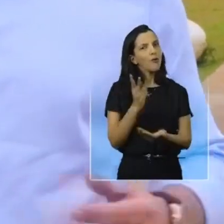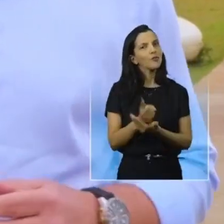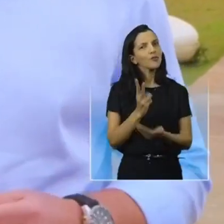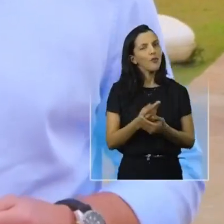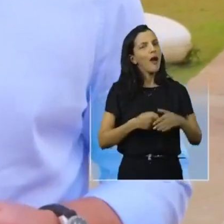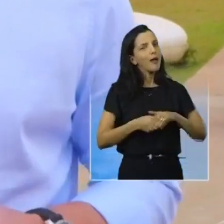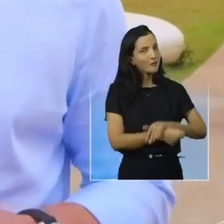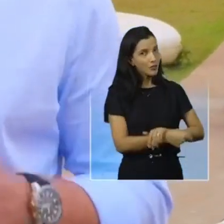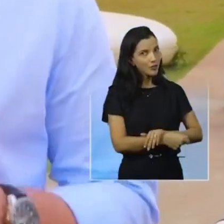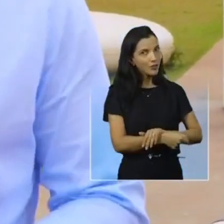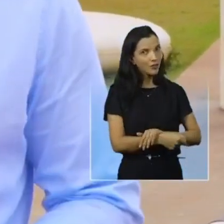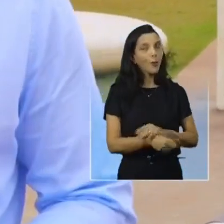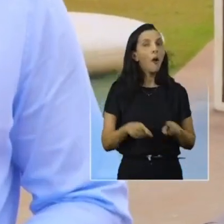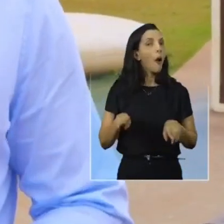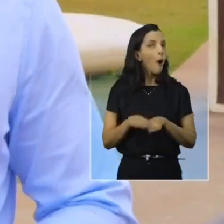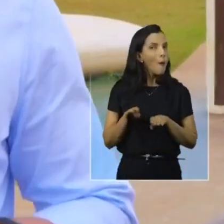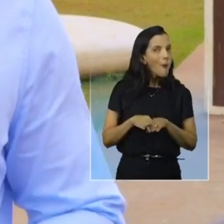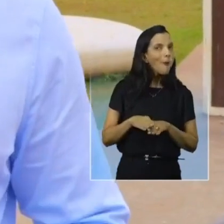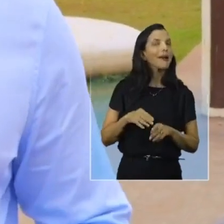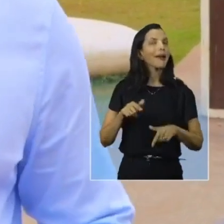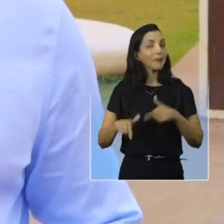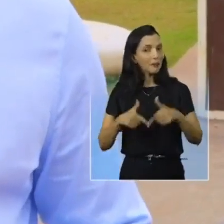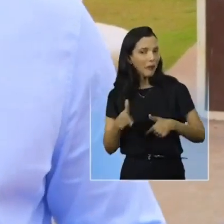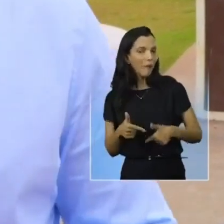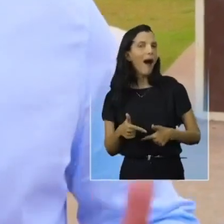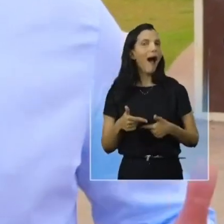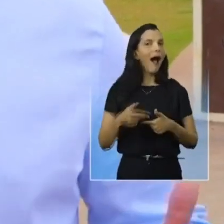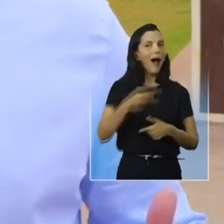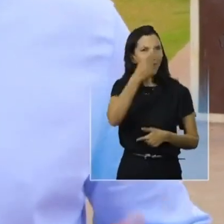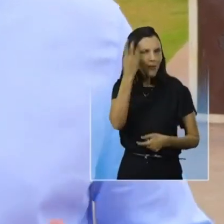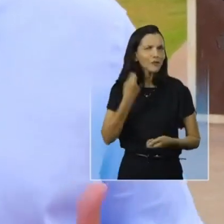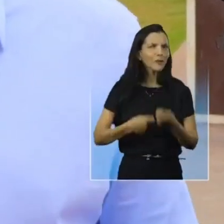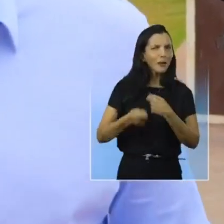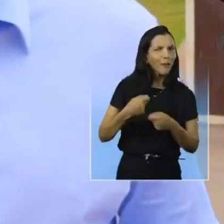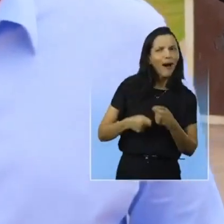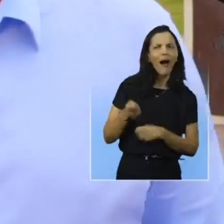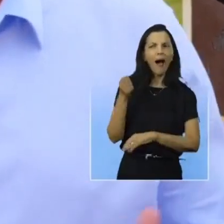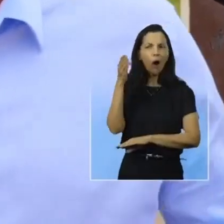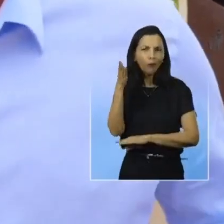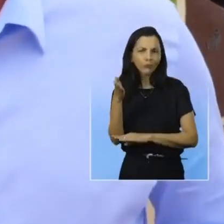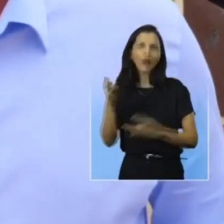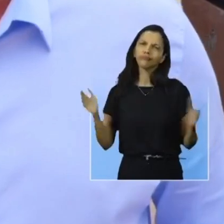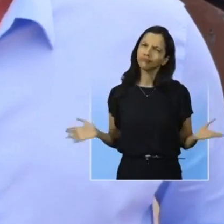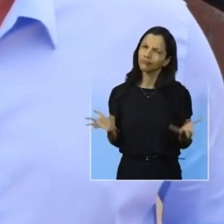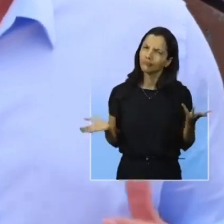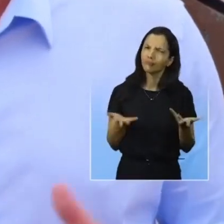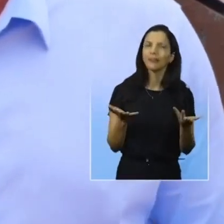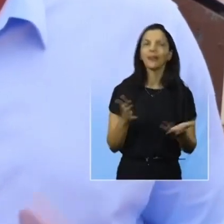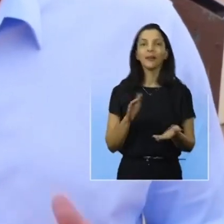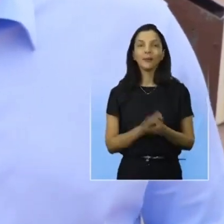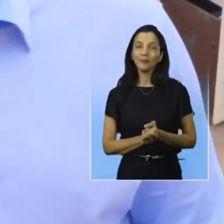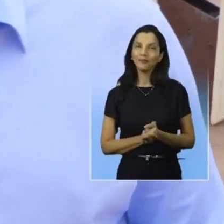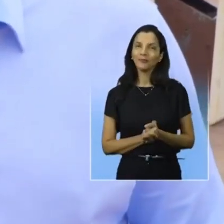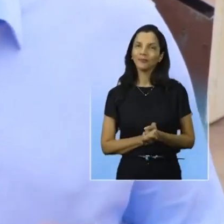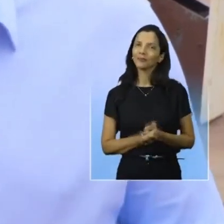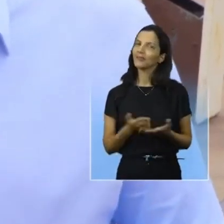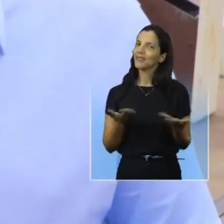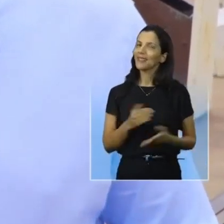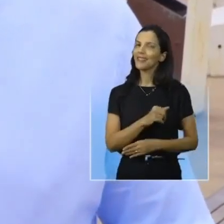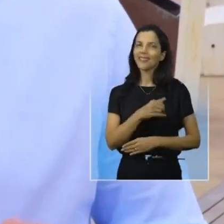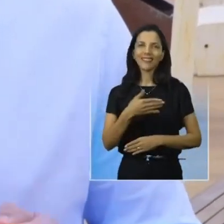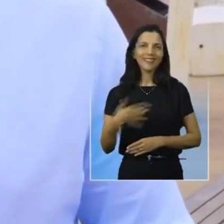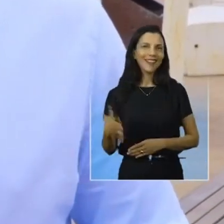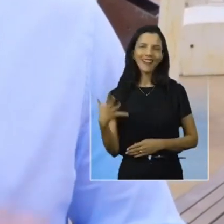porque toda cidade ganha. Ganha o trabalhador, ganha o comerciante, ganha hotelaria, restaurante, bar. Como diz o nosso hino,